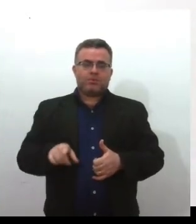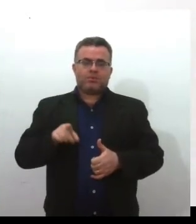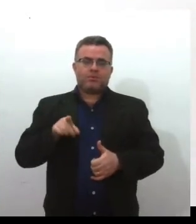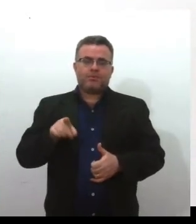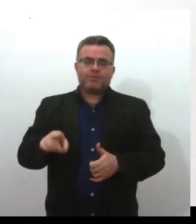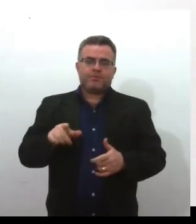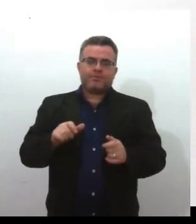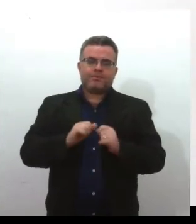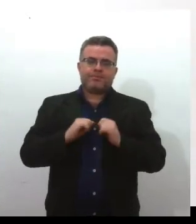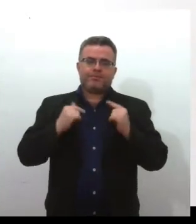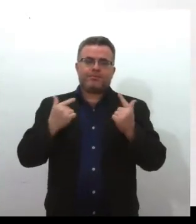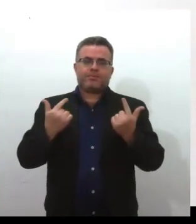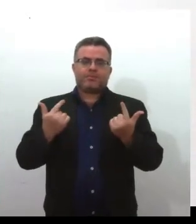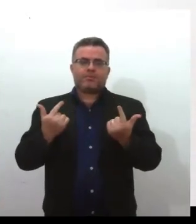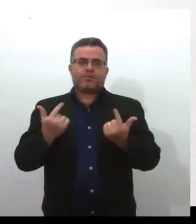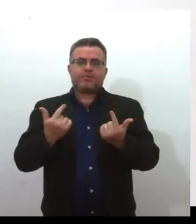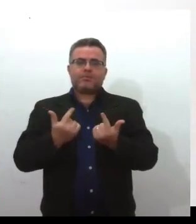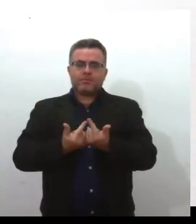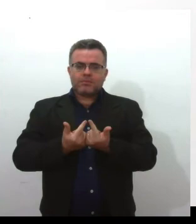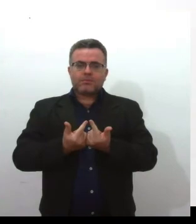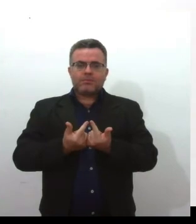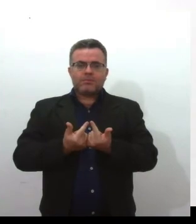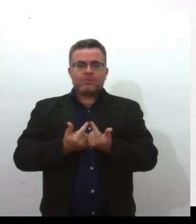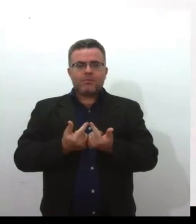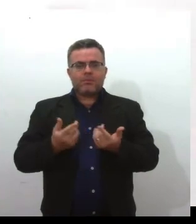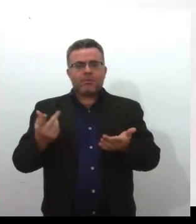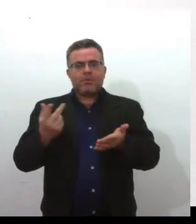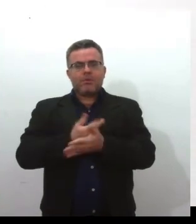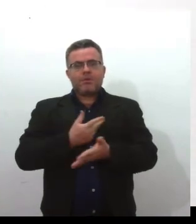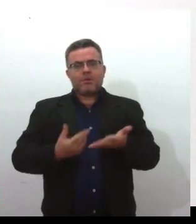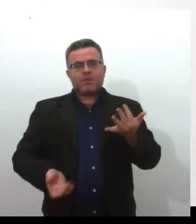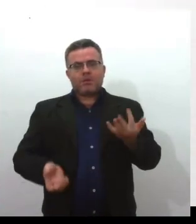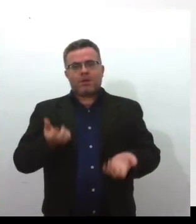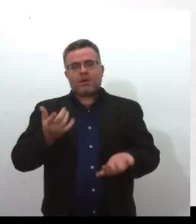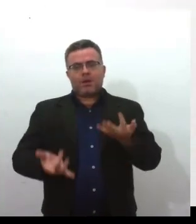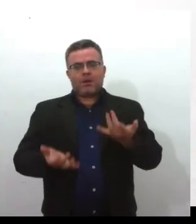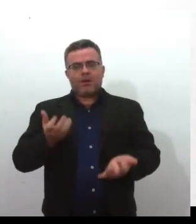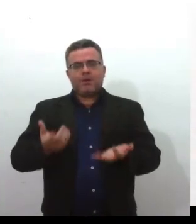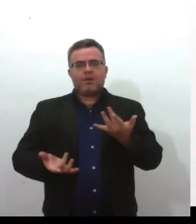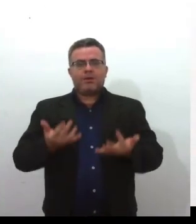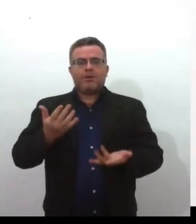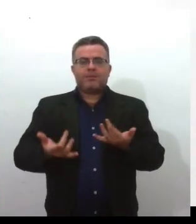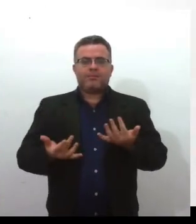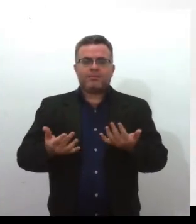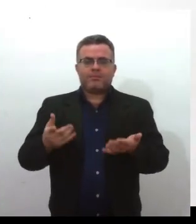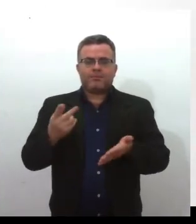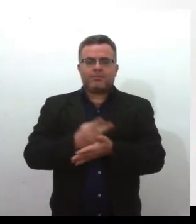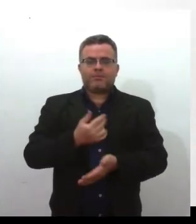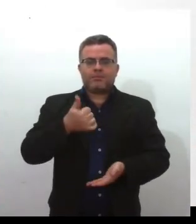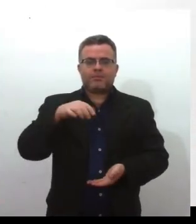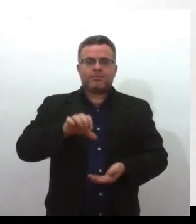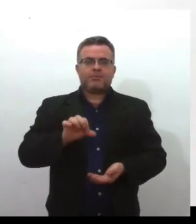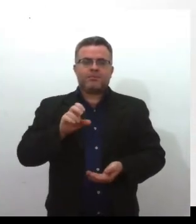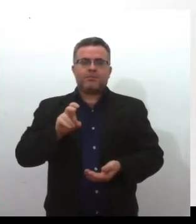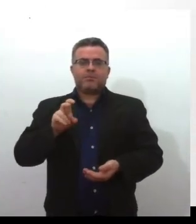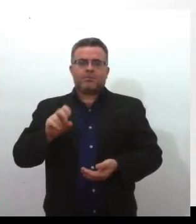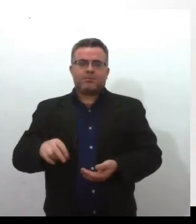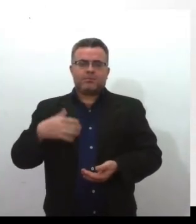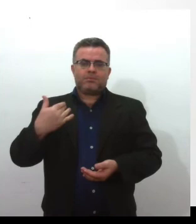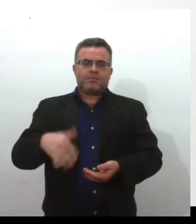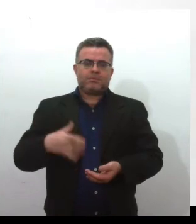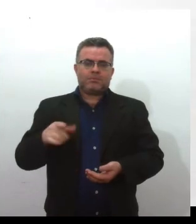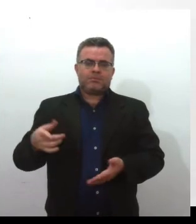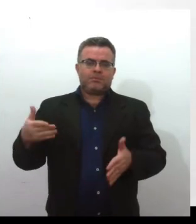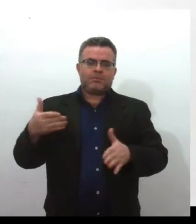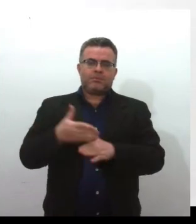Legislativa foi acometida por um incêndio em determinado momento ali nos anos 50. Nós tivemos muitas dificuldades